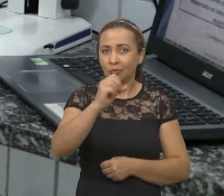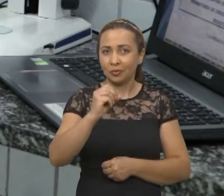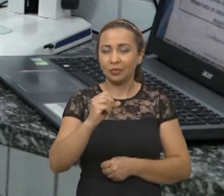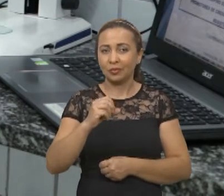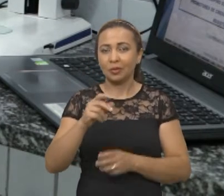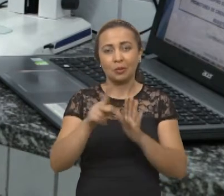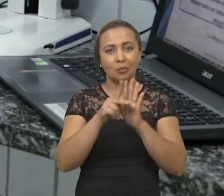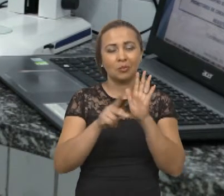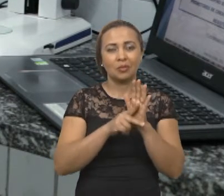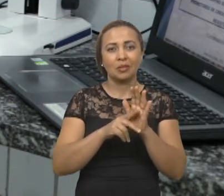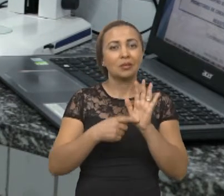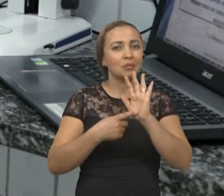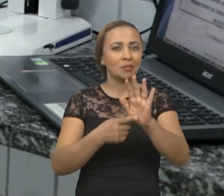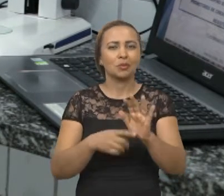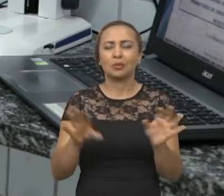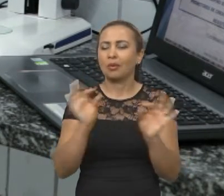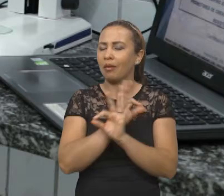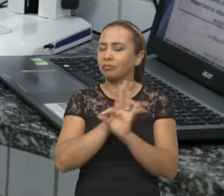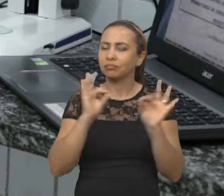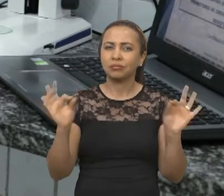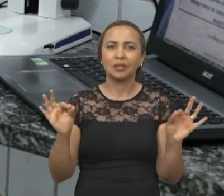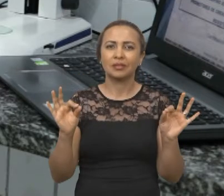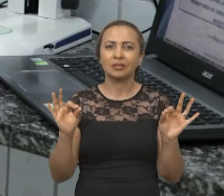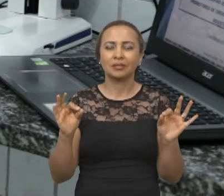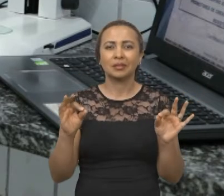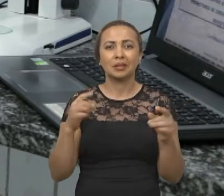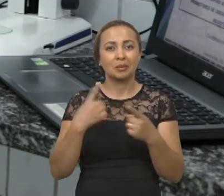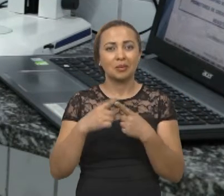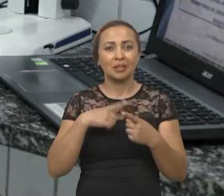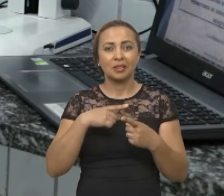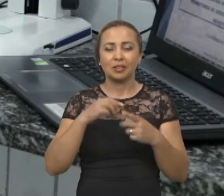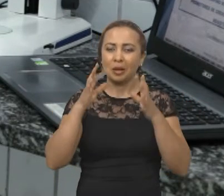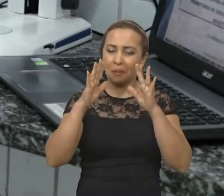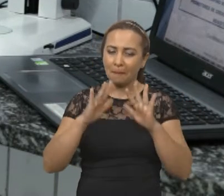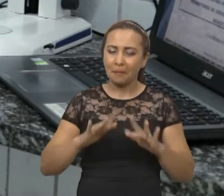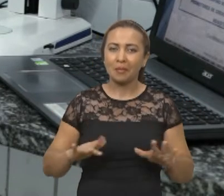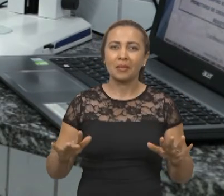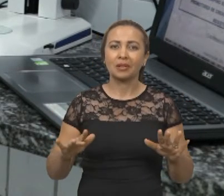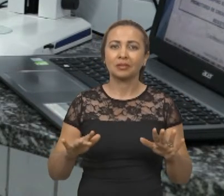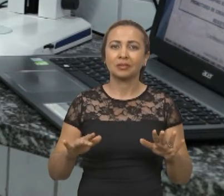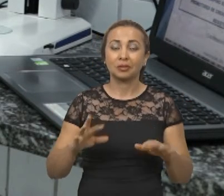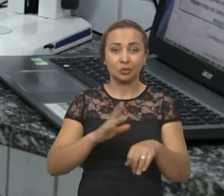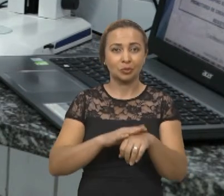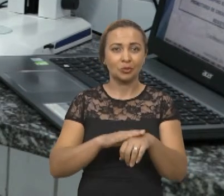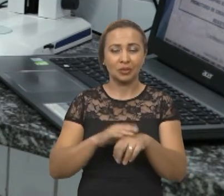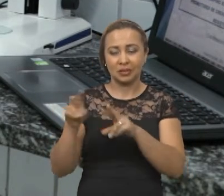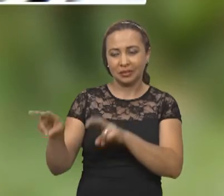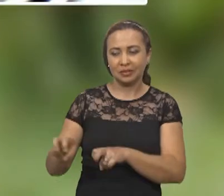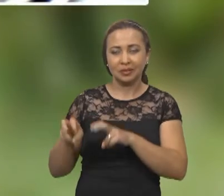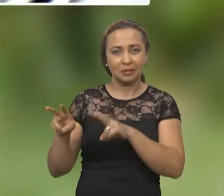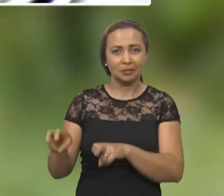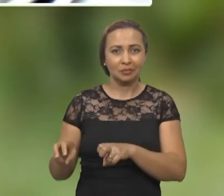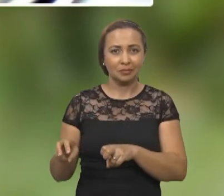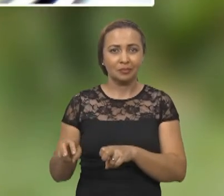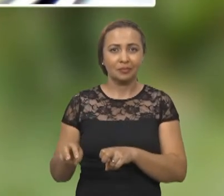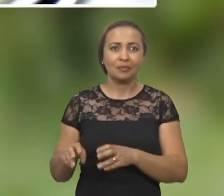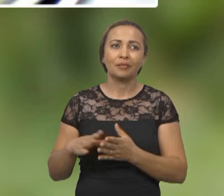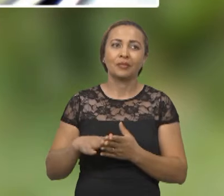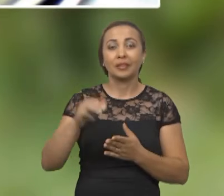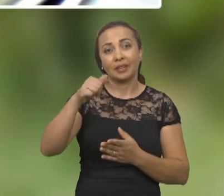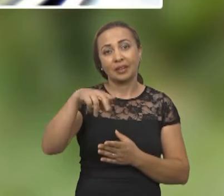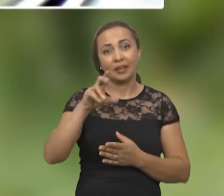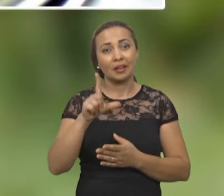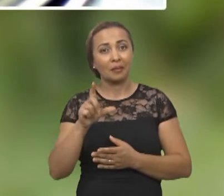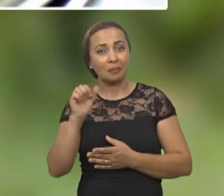mostrou ser bastante promissor devido a baixa incidência de doenças em campo a mela foi